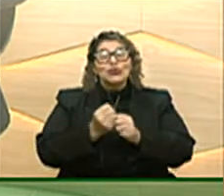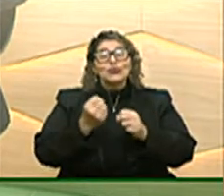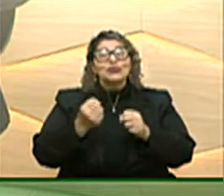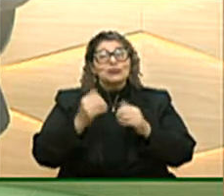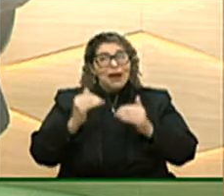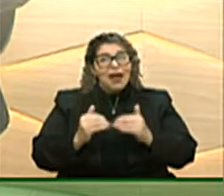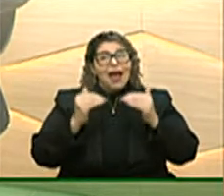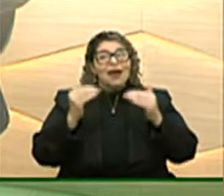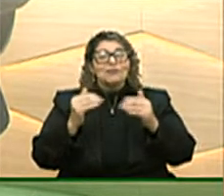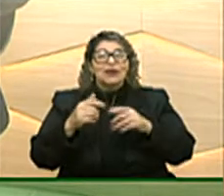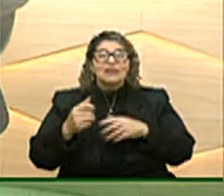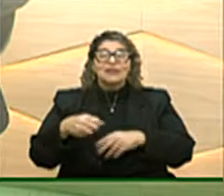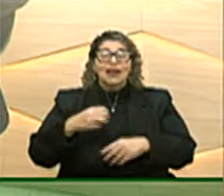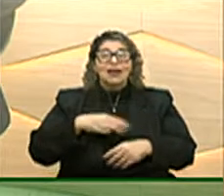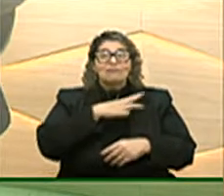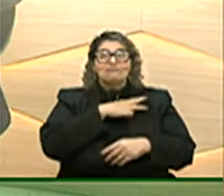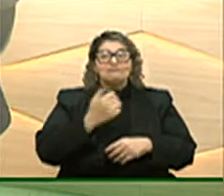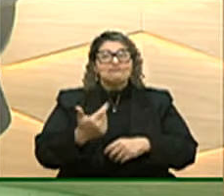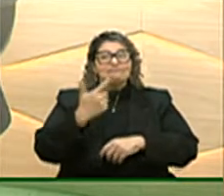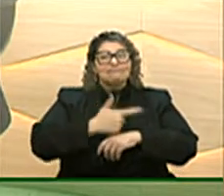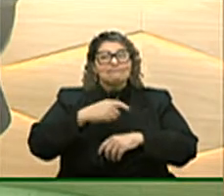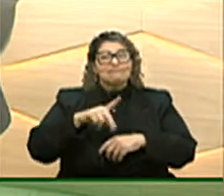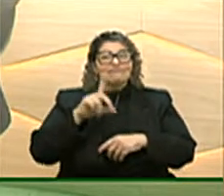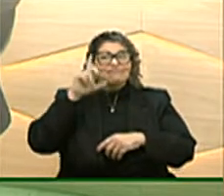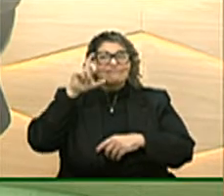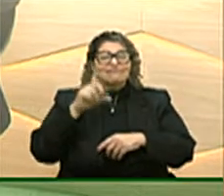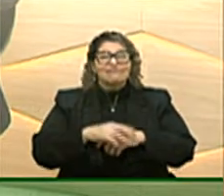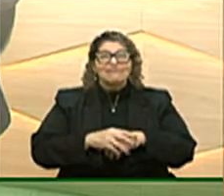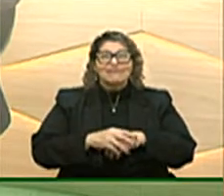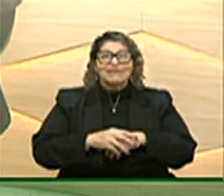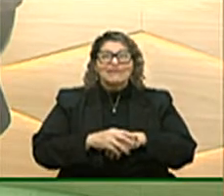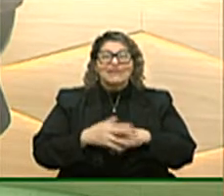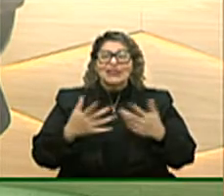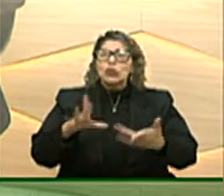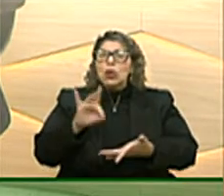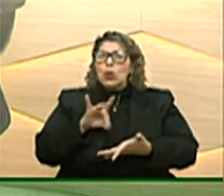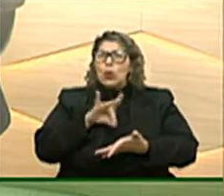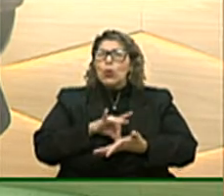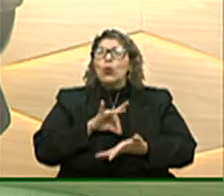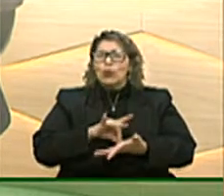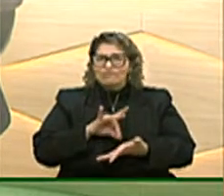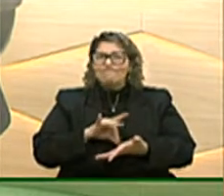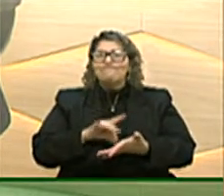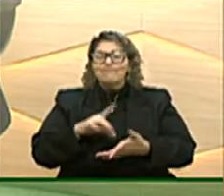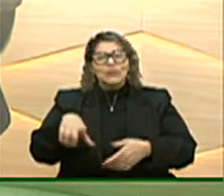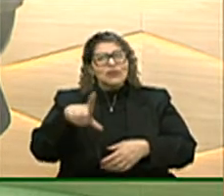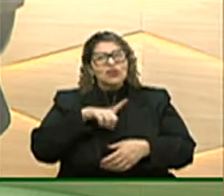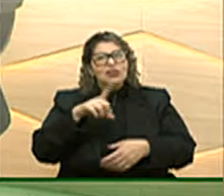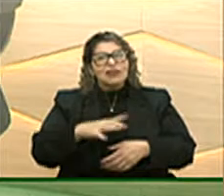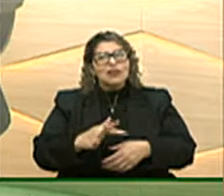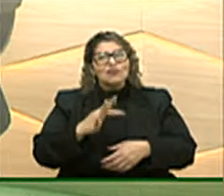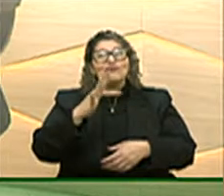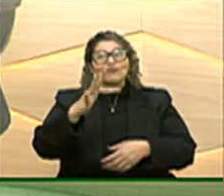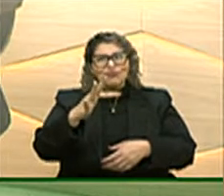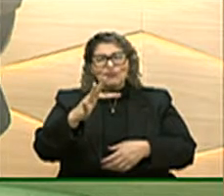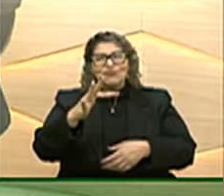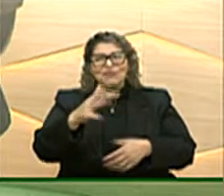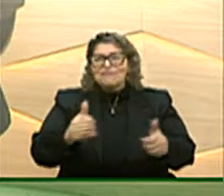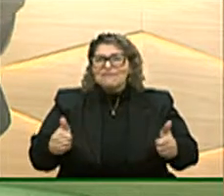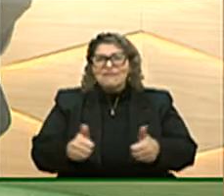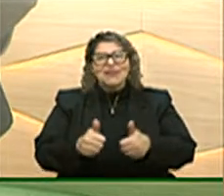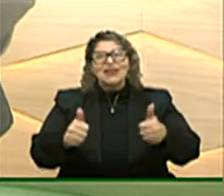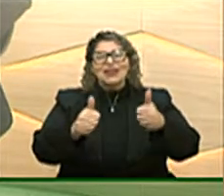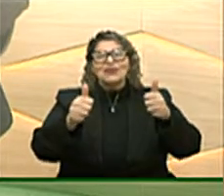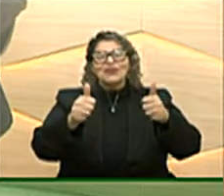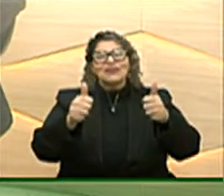com o vice-presidente Hamilton Morão nos traz a certeza de que teremos um futuro próximo melhor